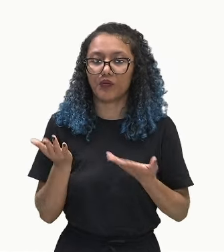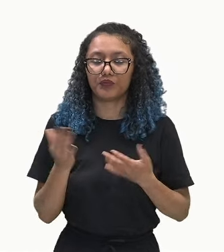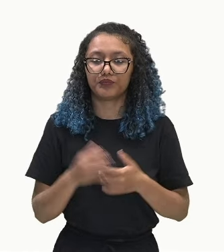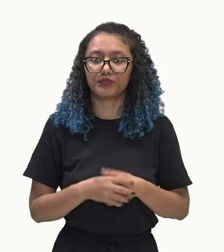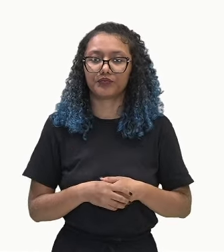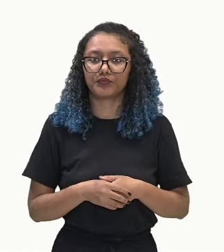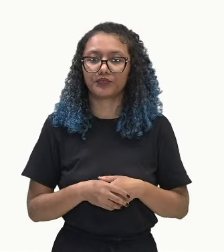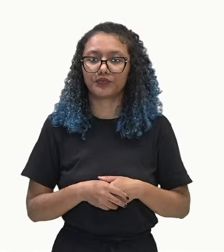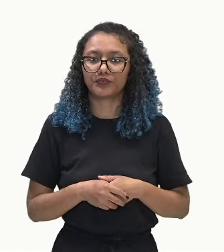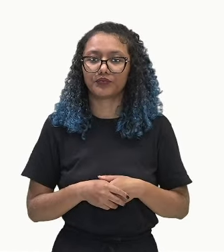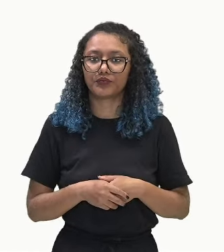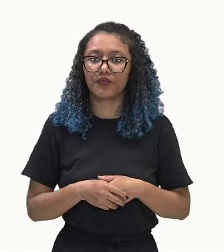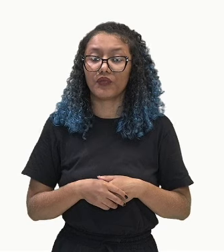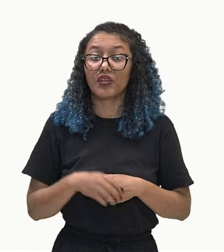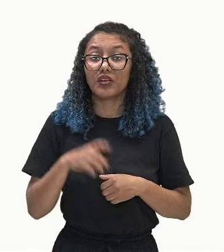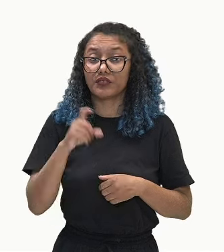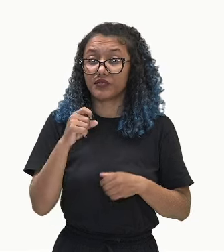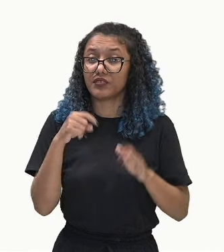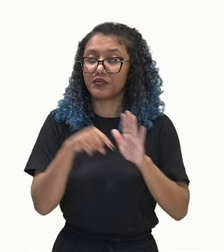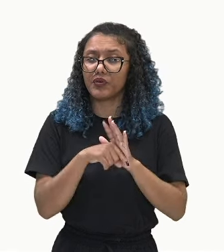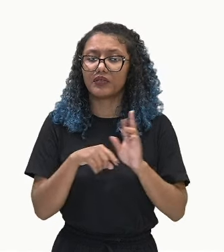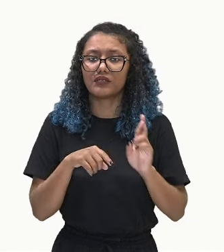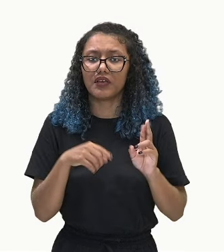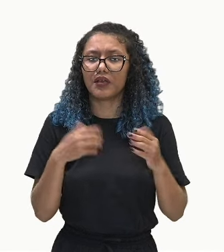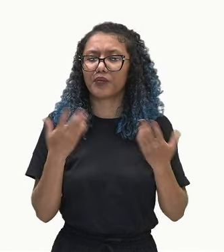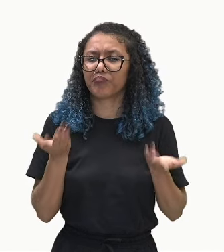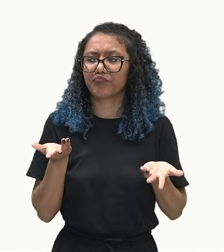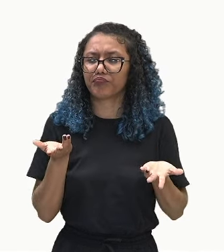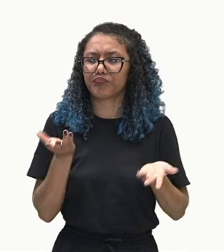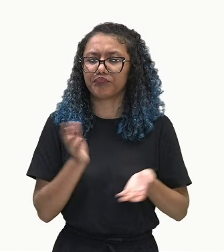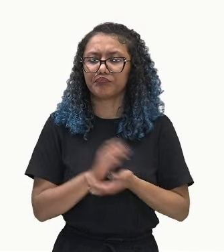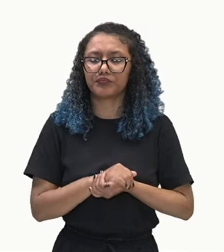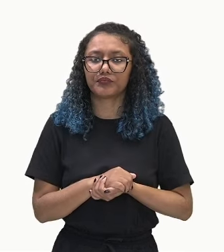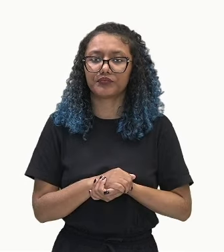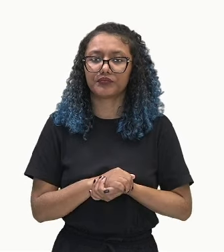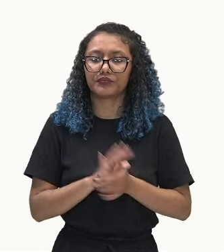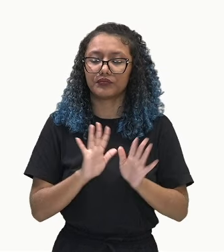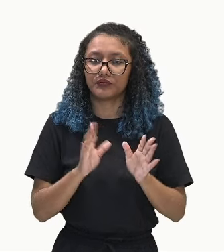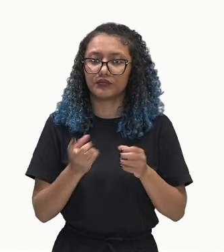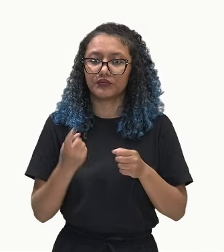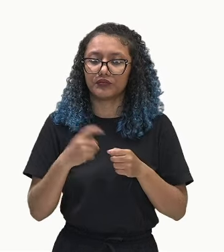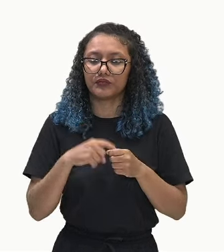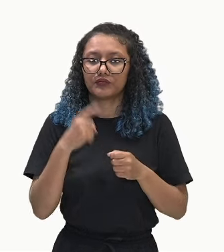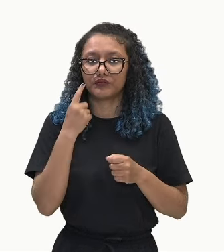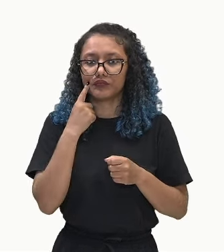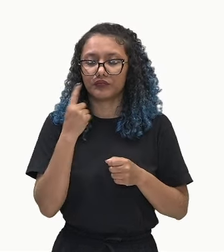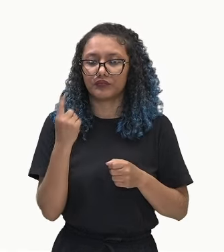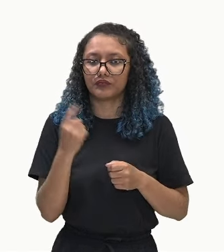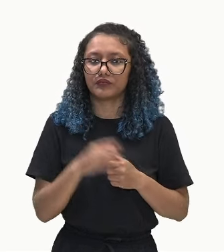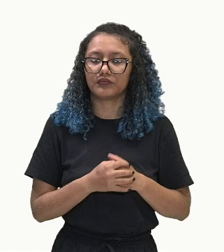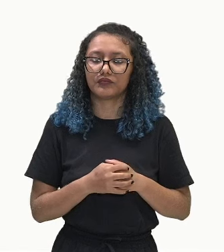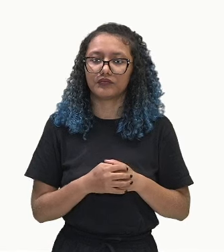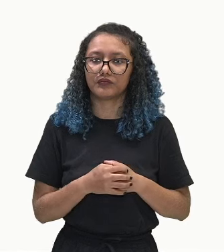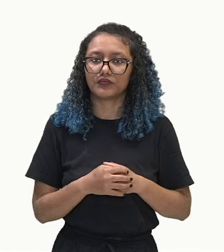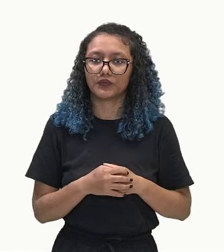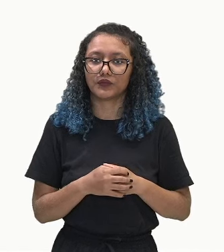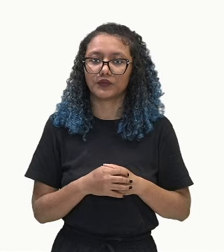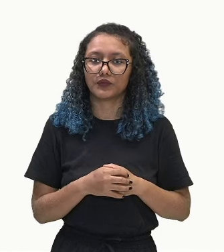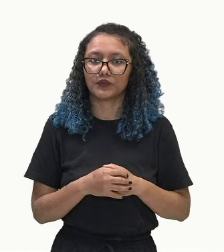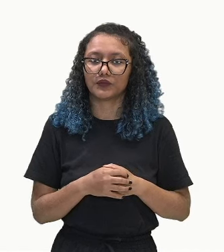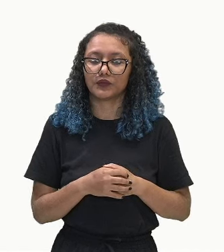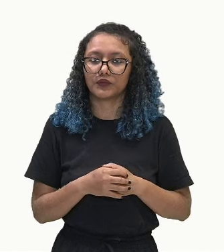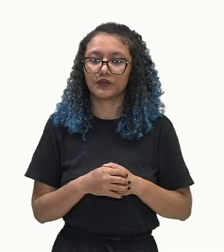Seria x menos R. Por quê? Vamos voltar para aquele exemplo da PA. Olha só. O